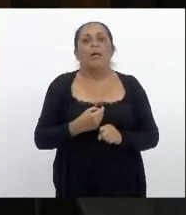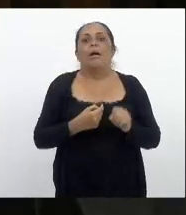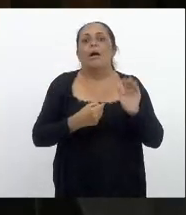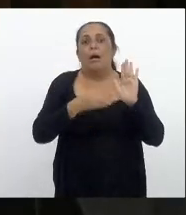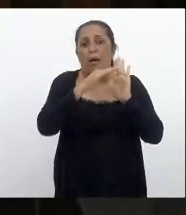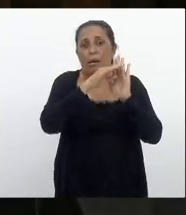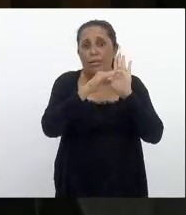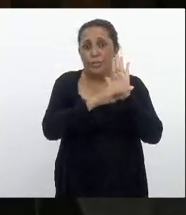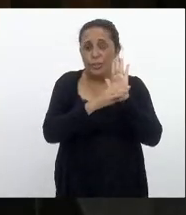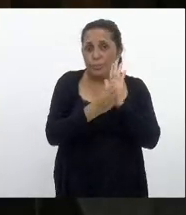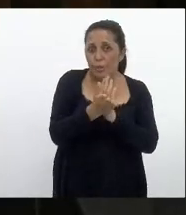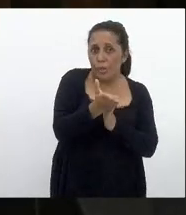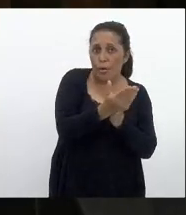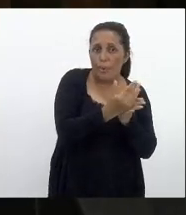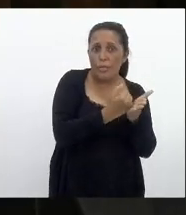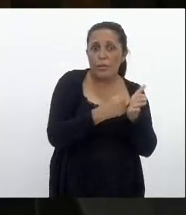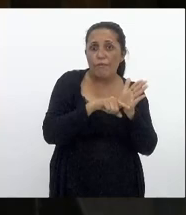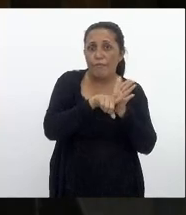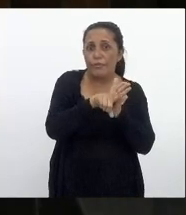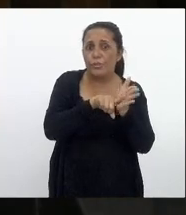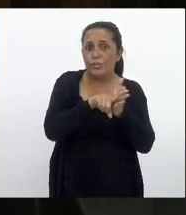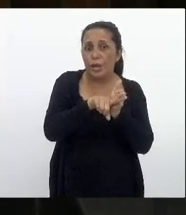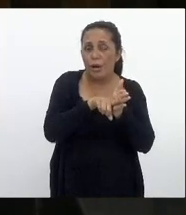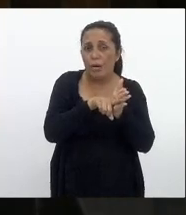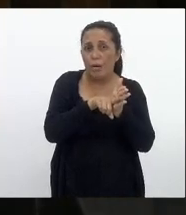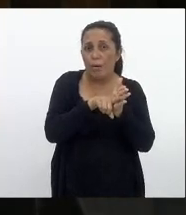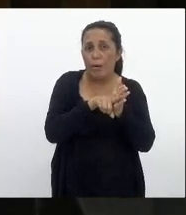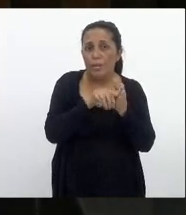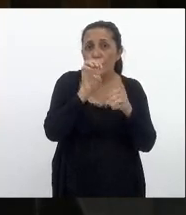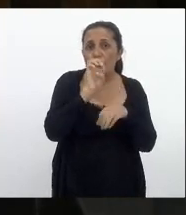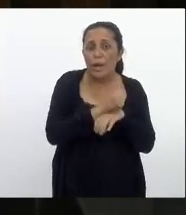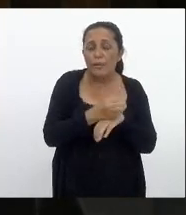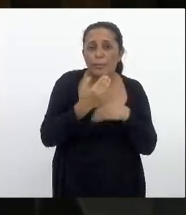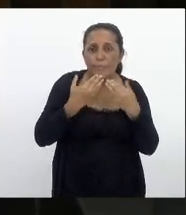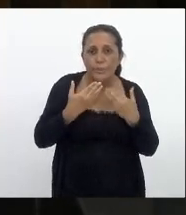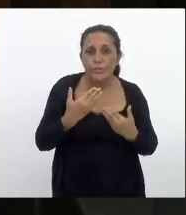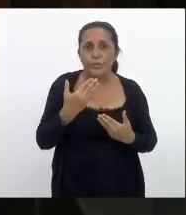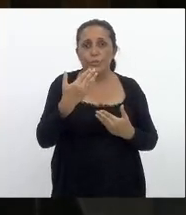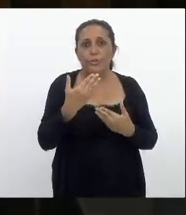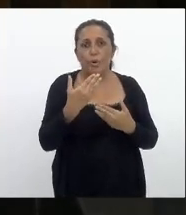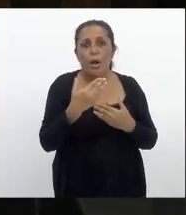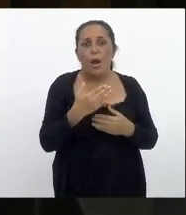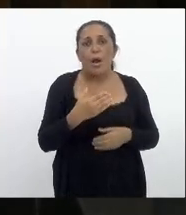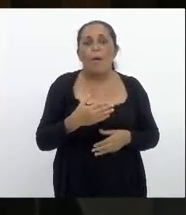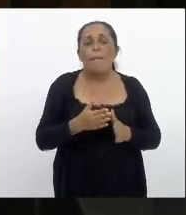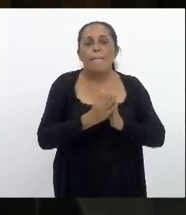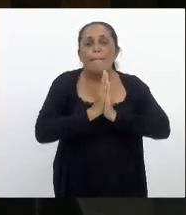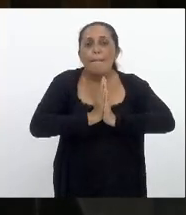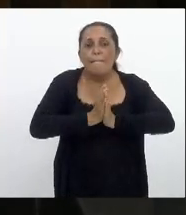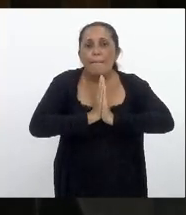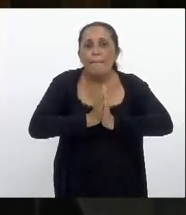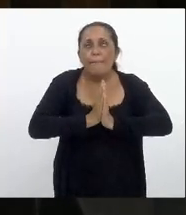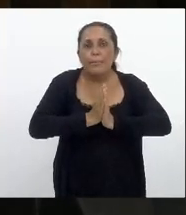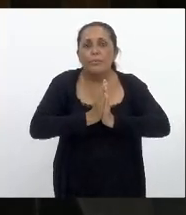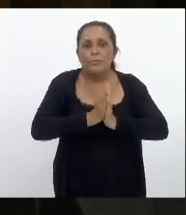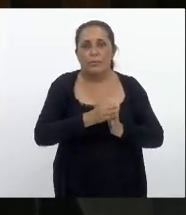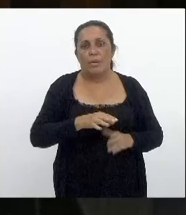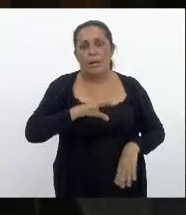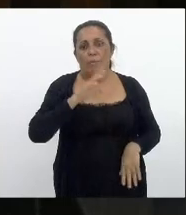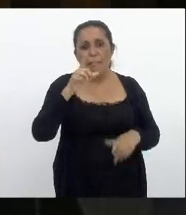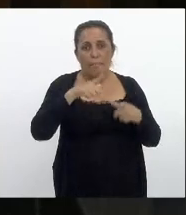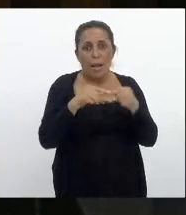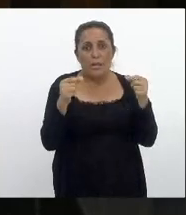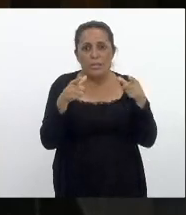fiscal quando o estado do Rio de Janeiro pedindo pelo amor de Deus a Brasília para fazer a